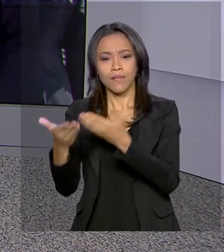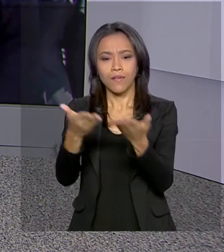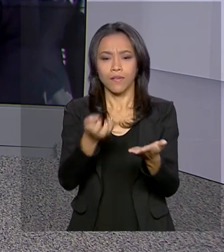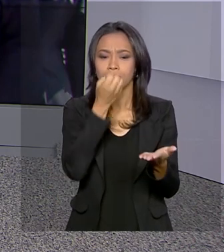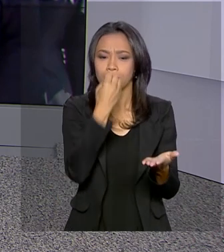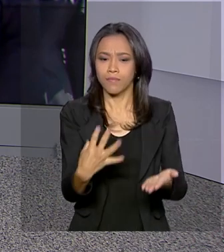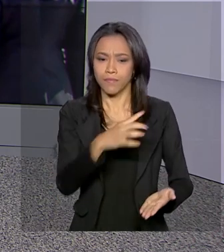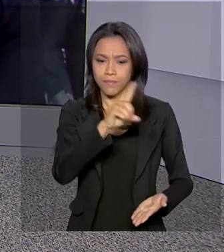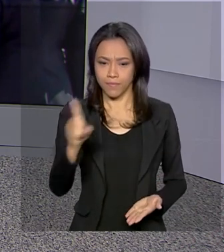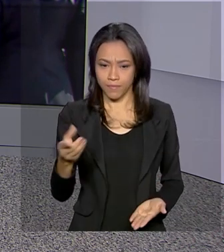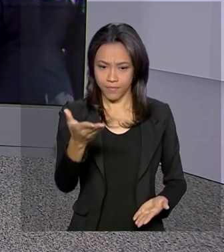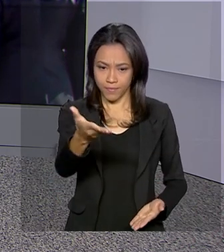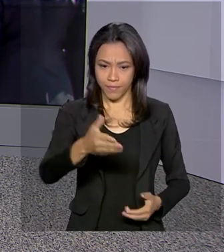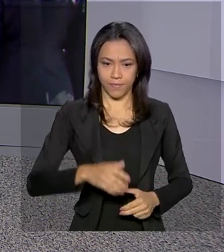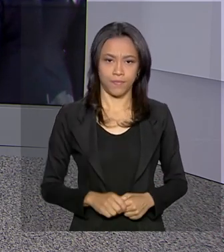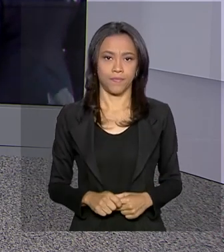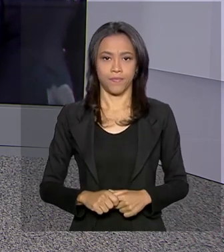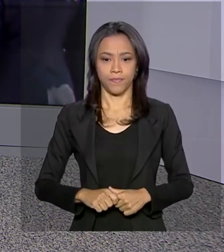Ricardo.